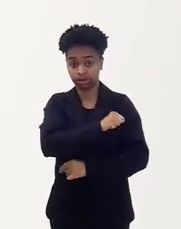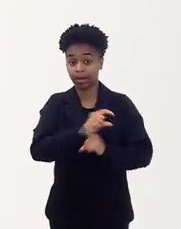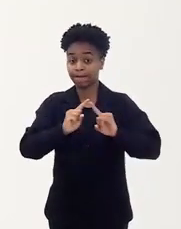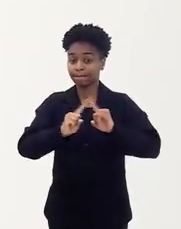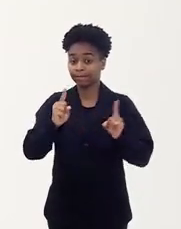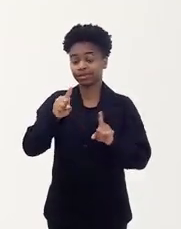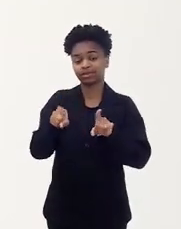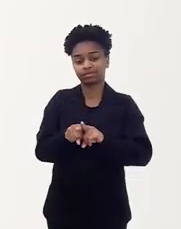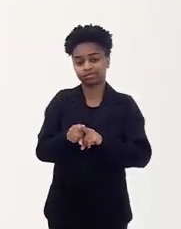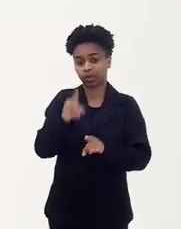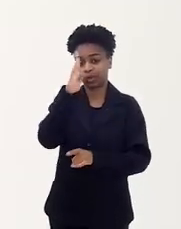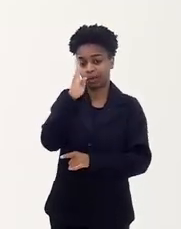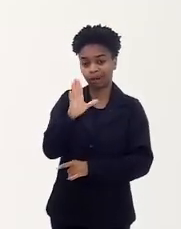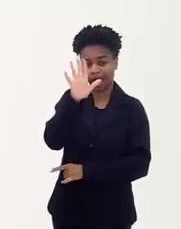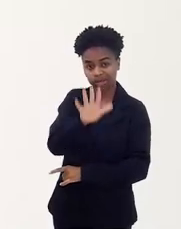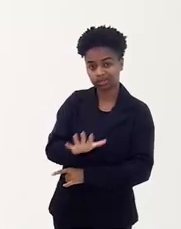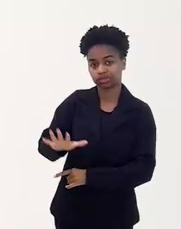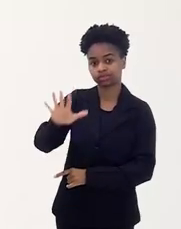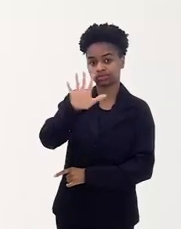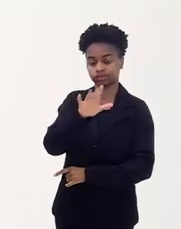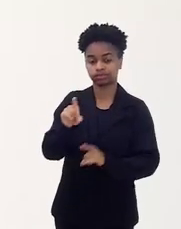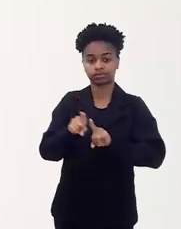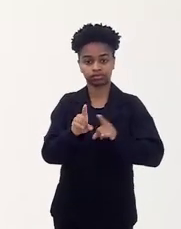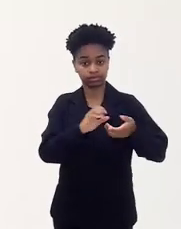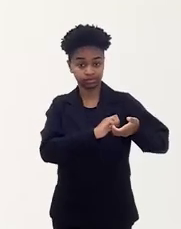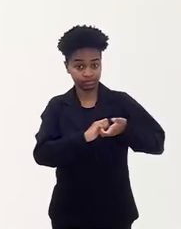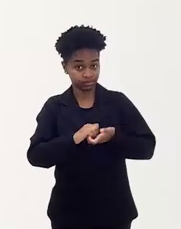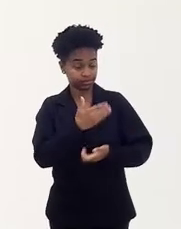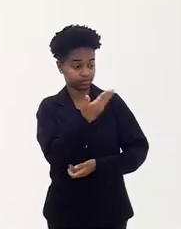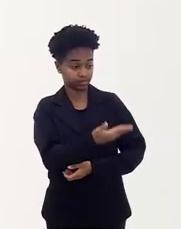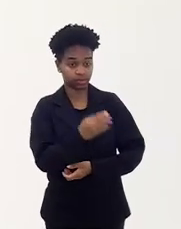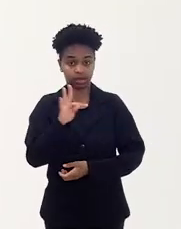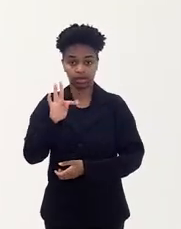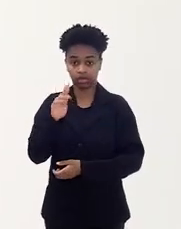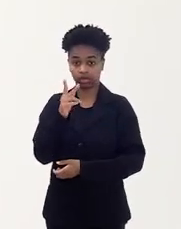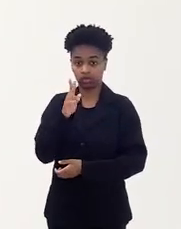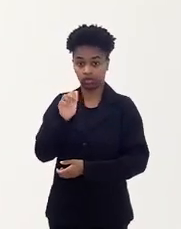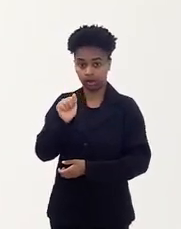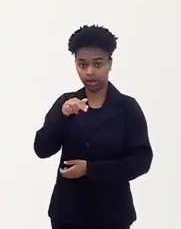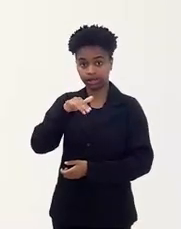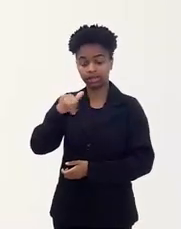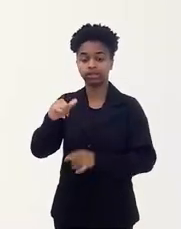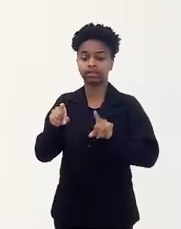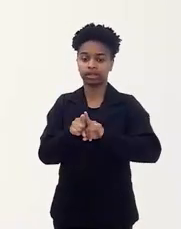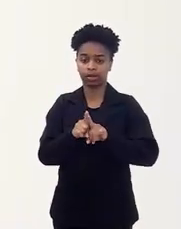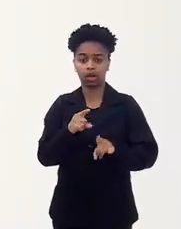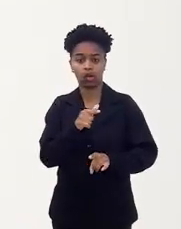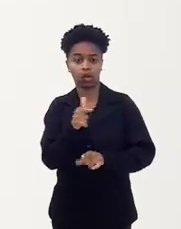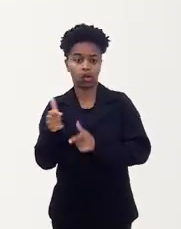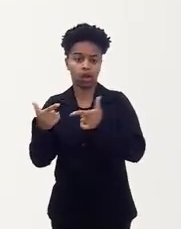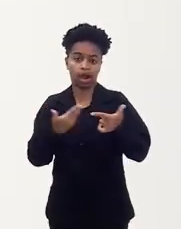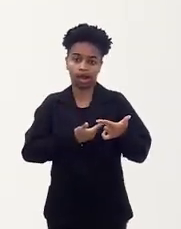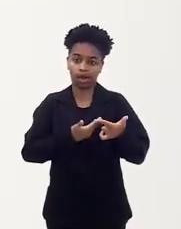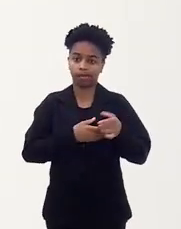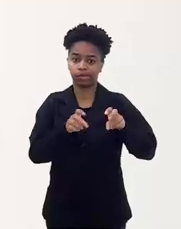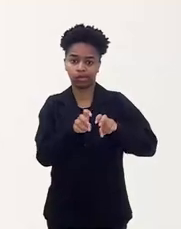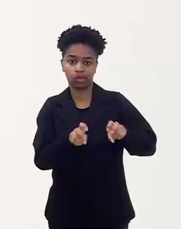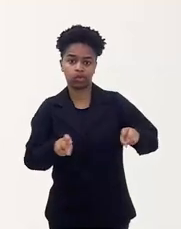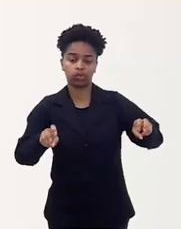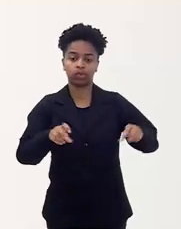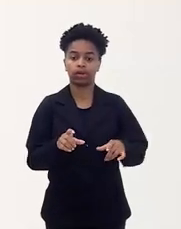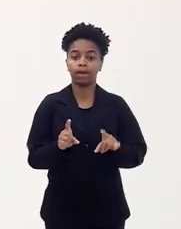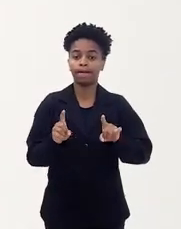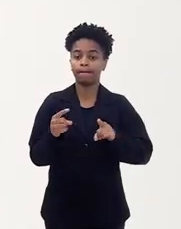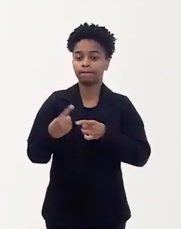de modo geral para a sociedade brasileira. Saudar Tuane, querida, os colegas aqui da bancada. Enfim, a Comissão de